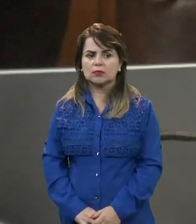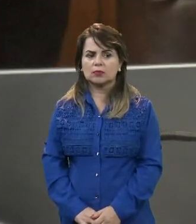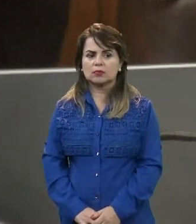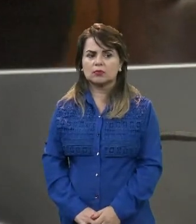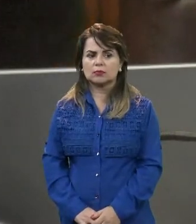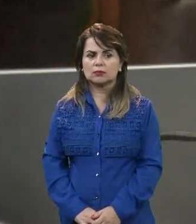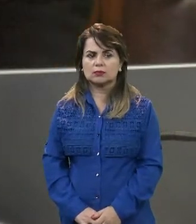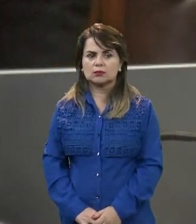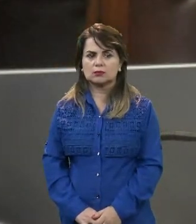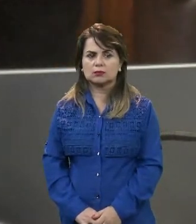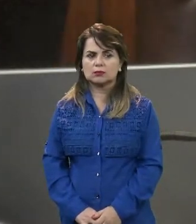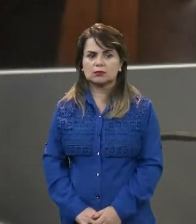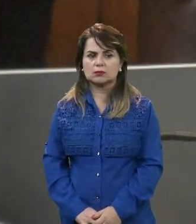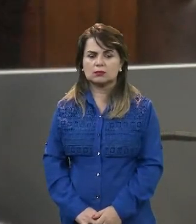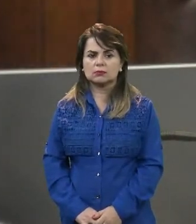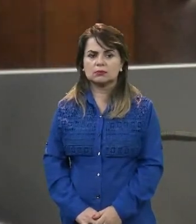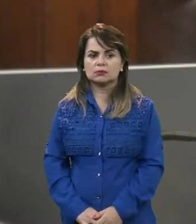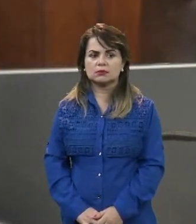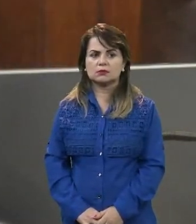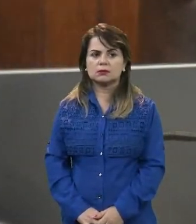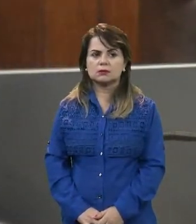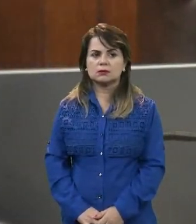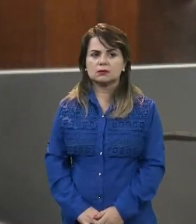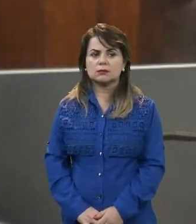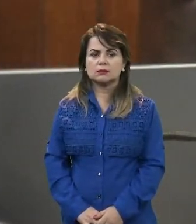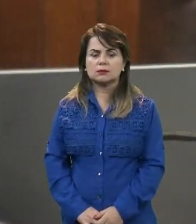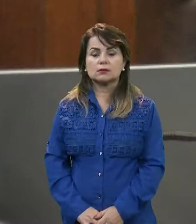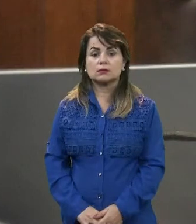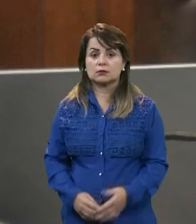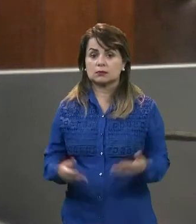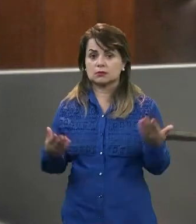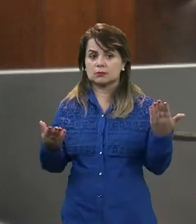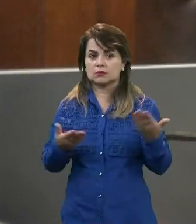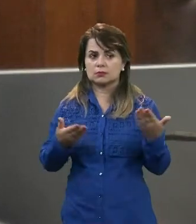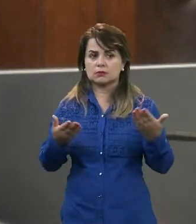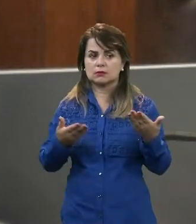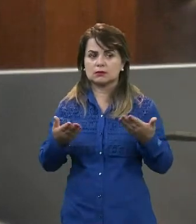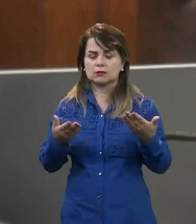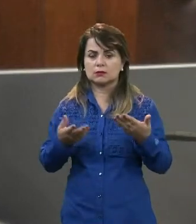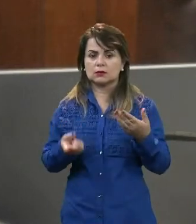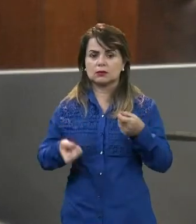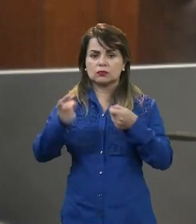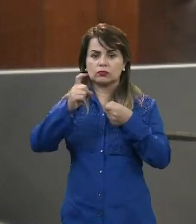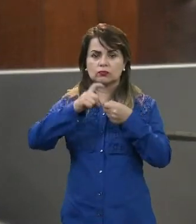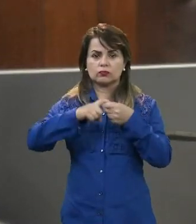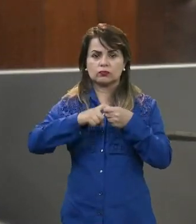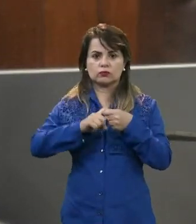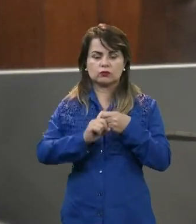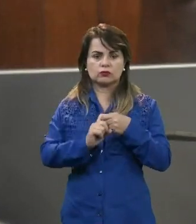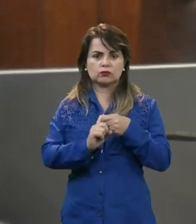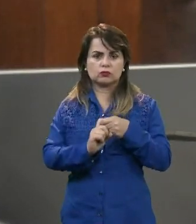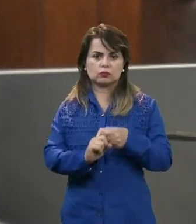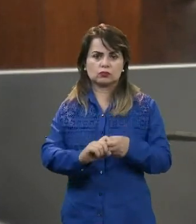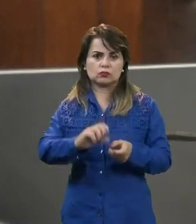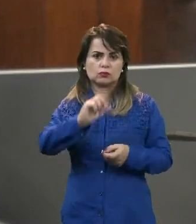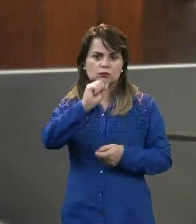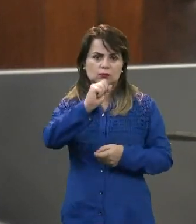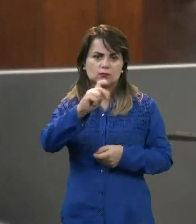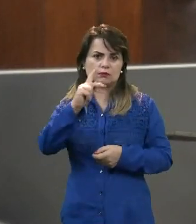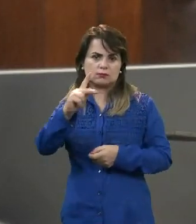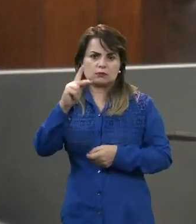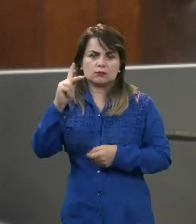Eu gostaria... Nesse momento da reconexão aqui do nosso aplicativo, queria,